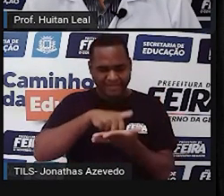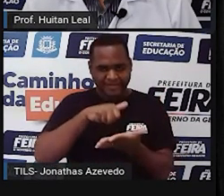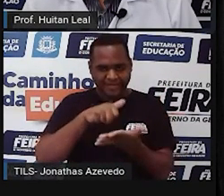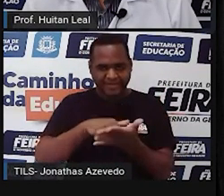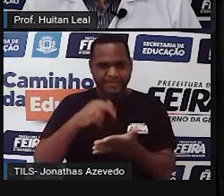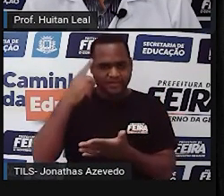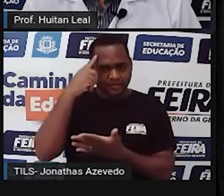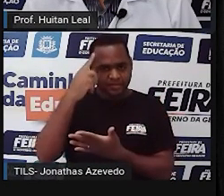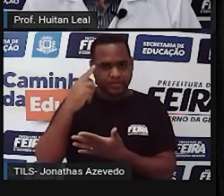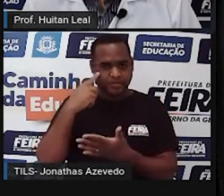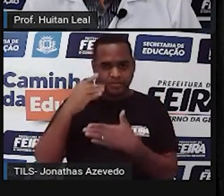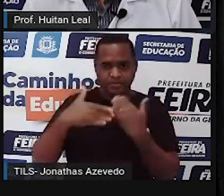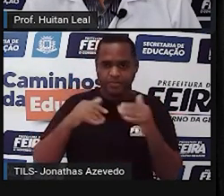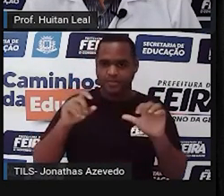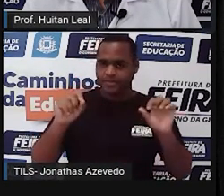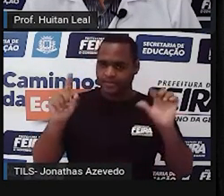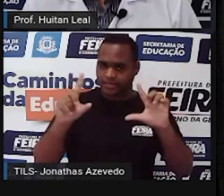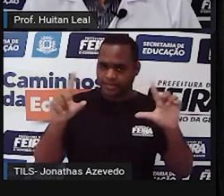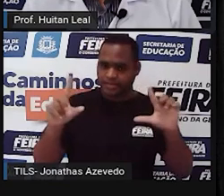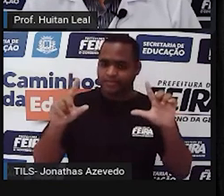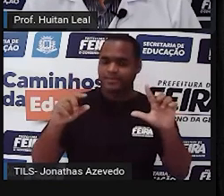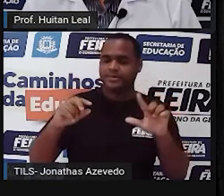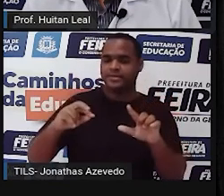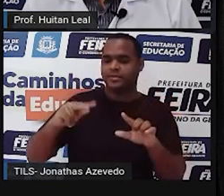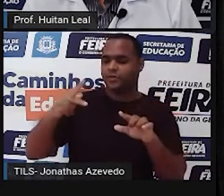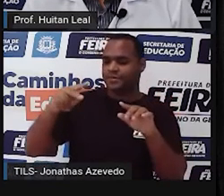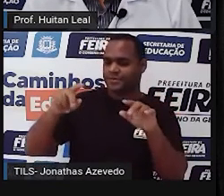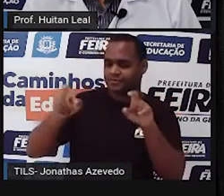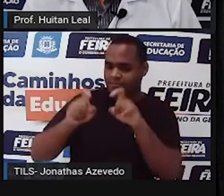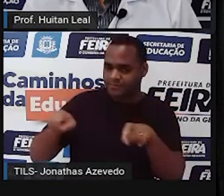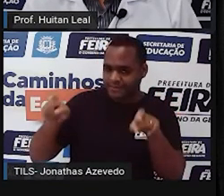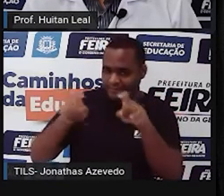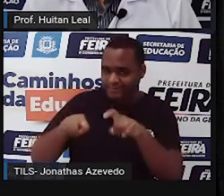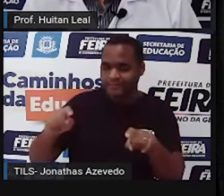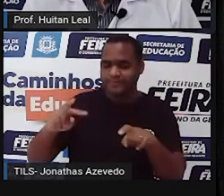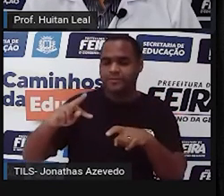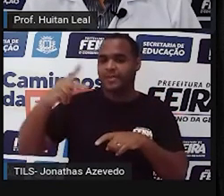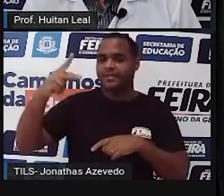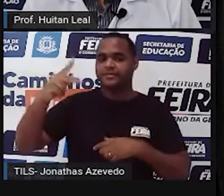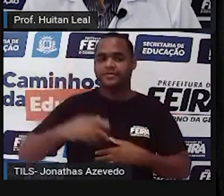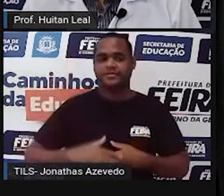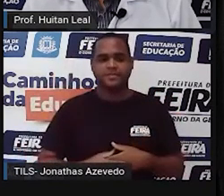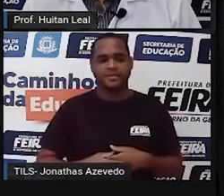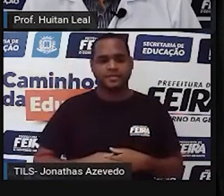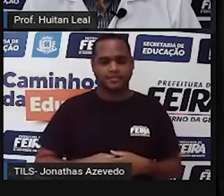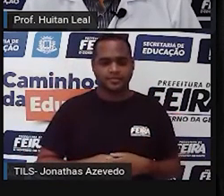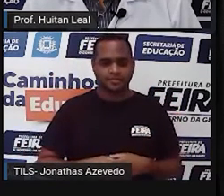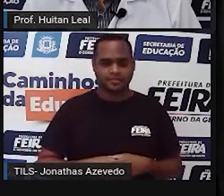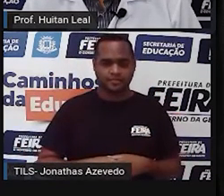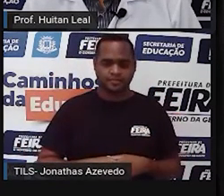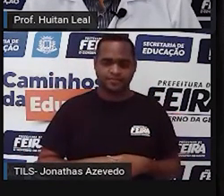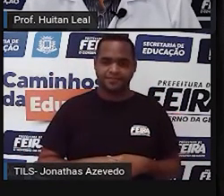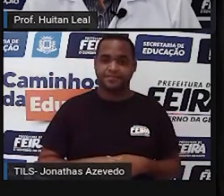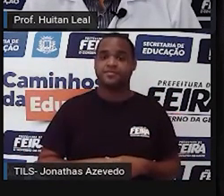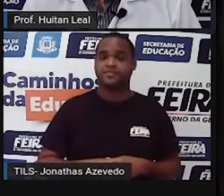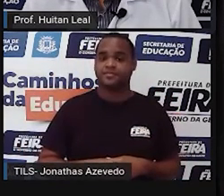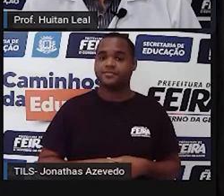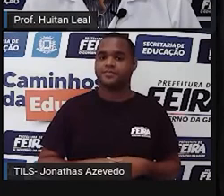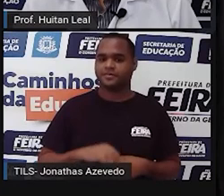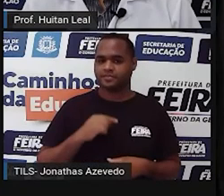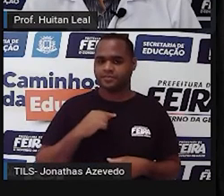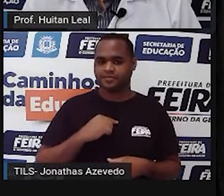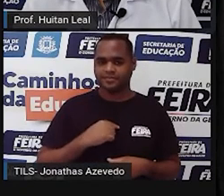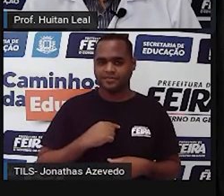sob pena de termos o tempo sem televisão e computador dobrado. Então, as locuções